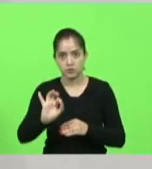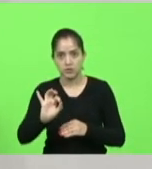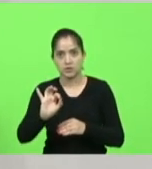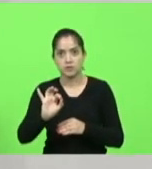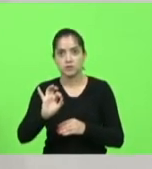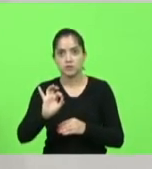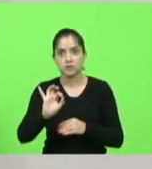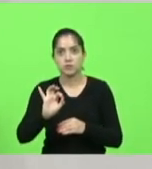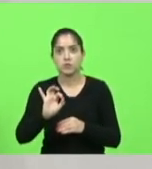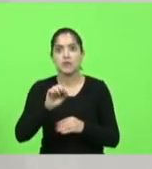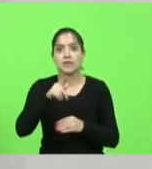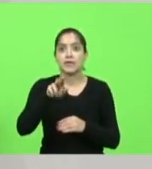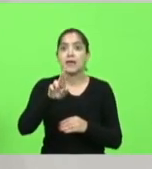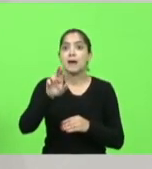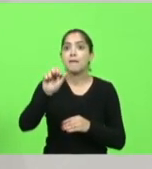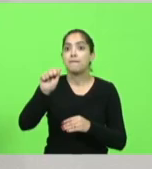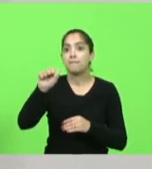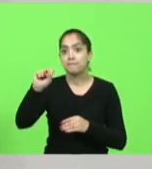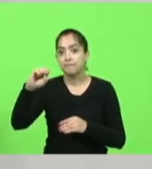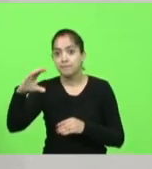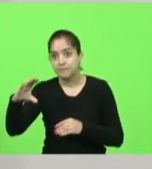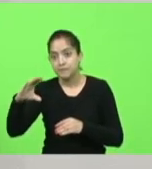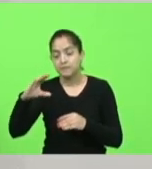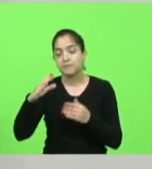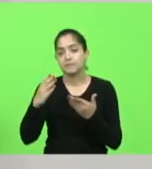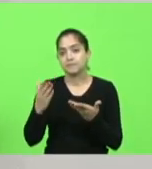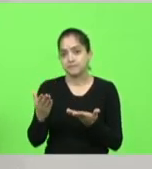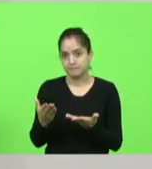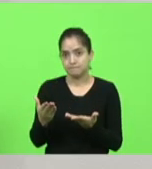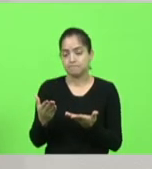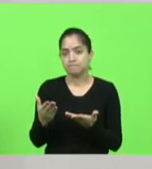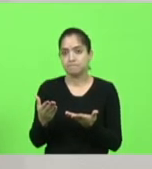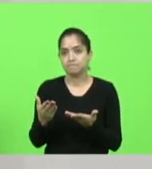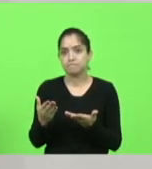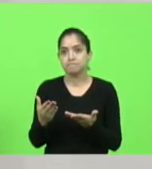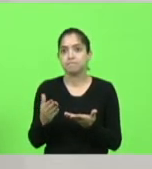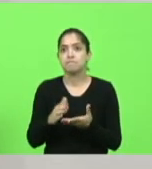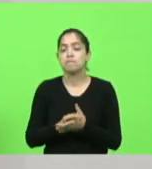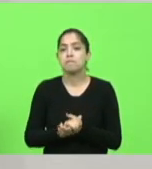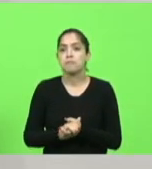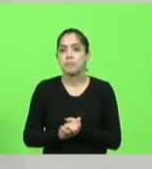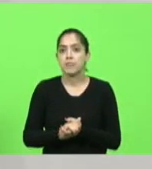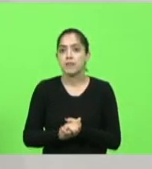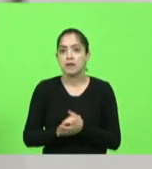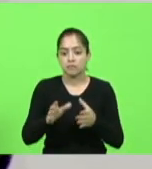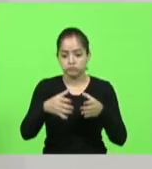a Prasque, conduzida pelo Pavlik, a Prasque é composta de excelentes,